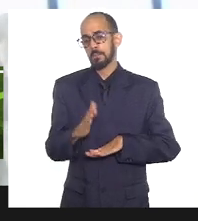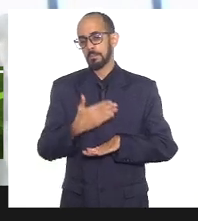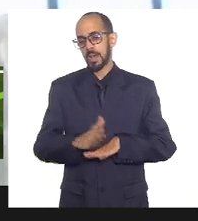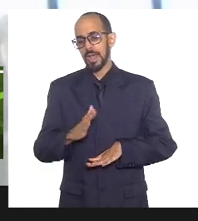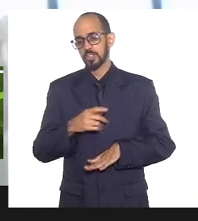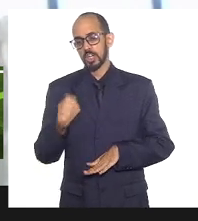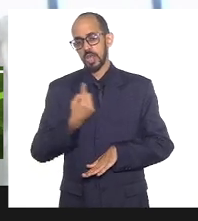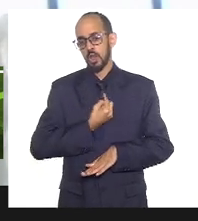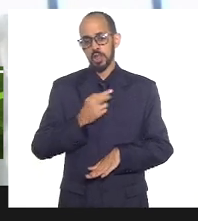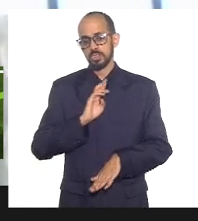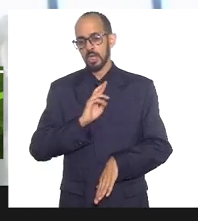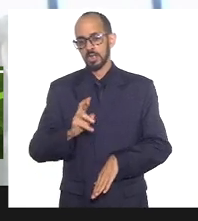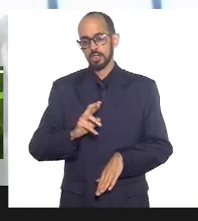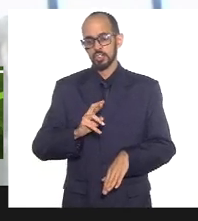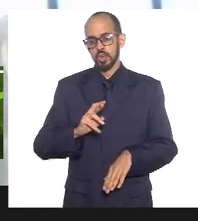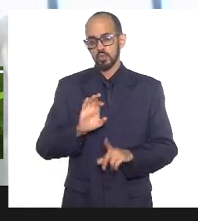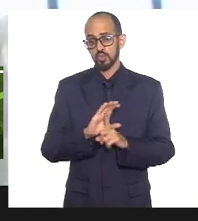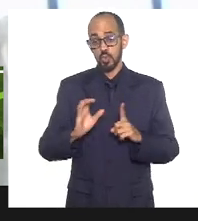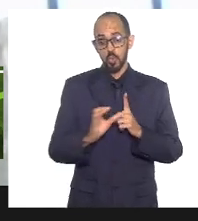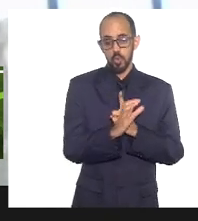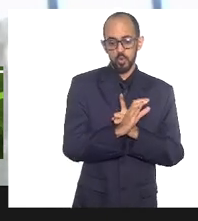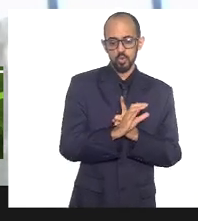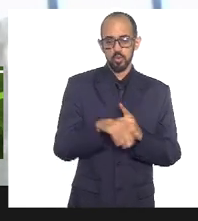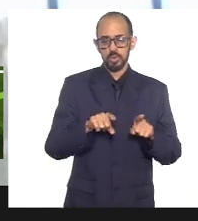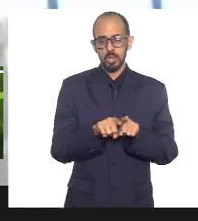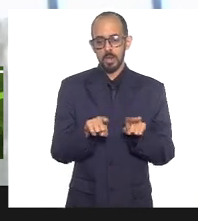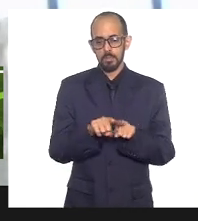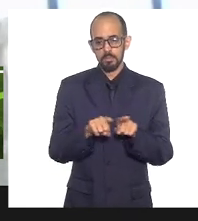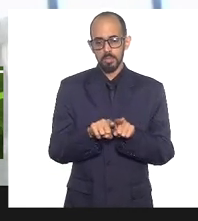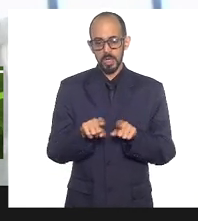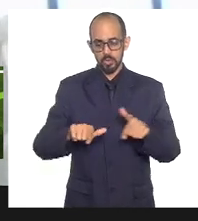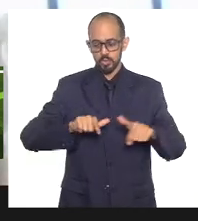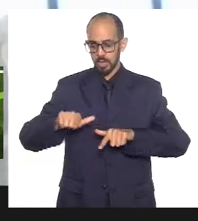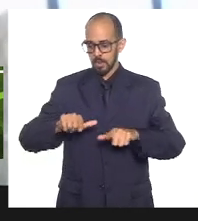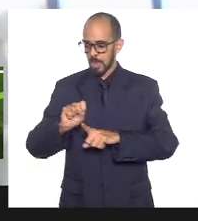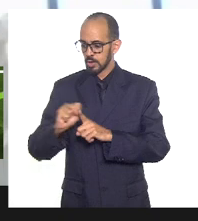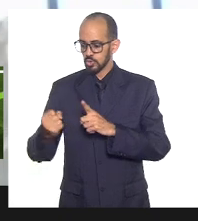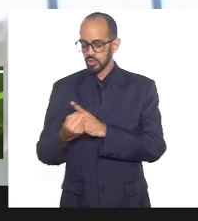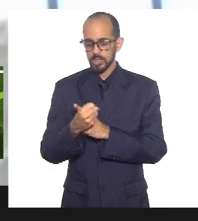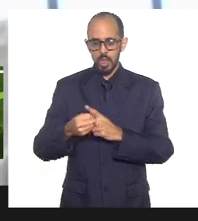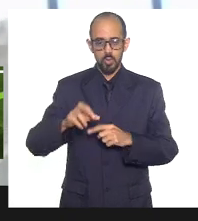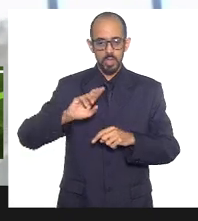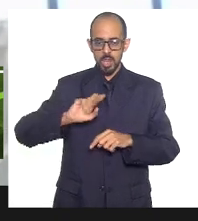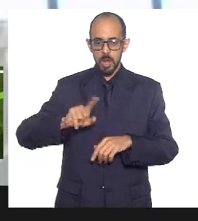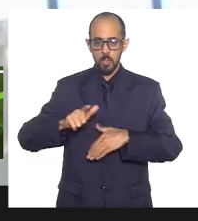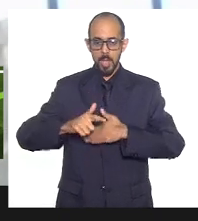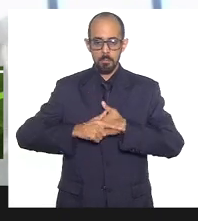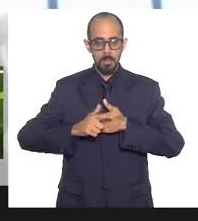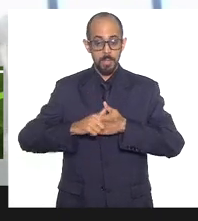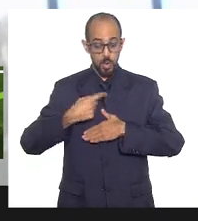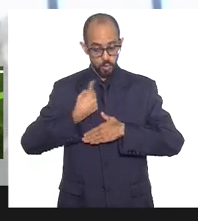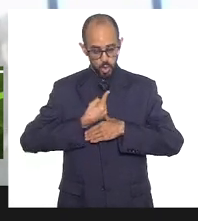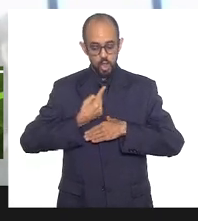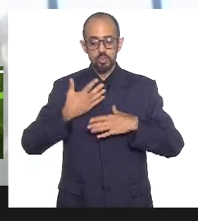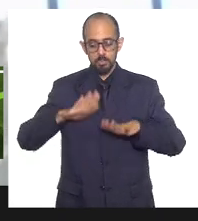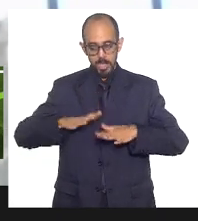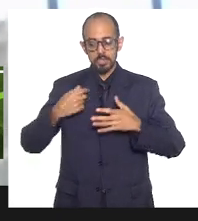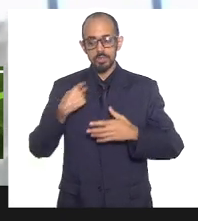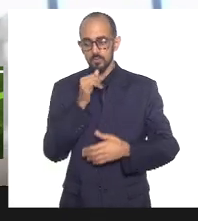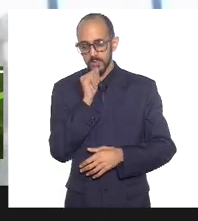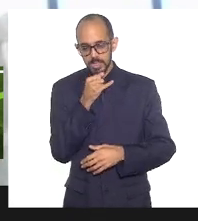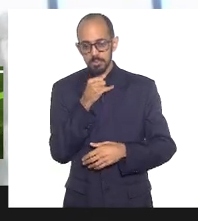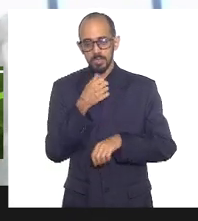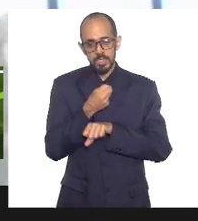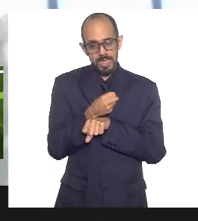tanto a prática de culto como a prática do trabalho social, que não seria o nosso papel. Mas, infelizmente, a